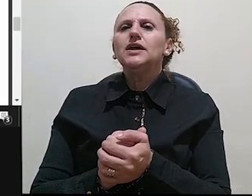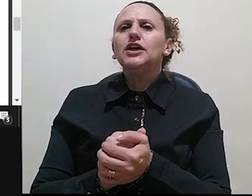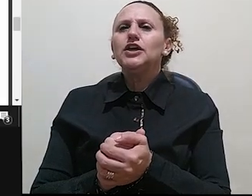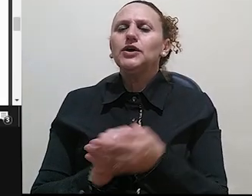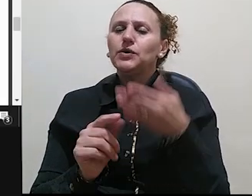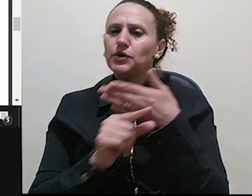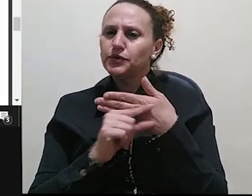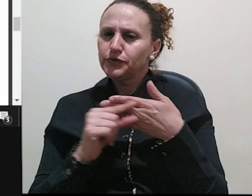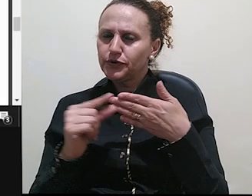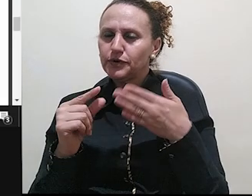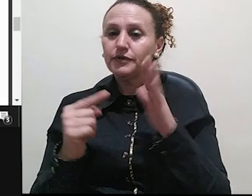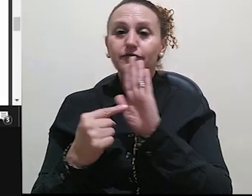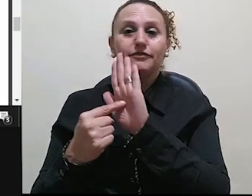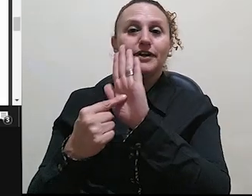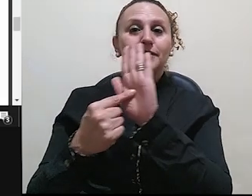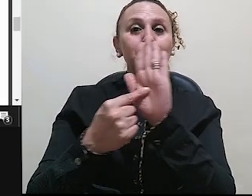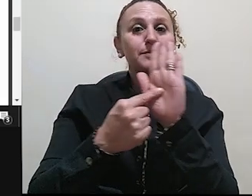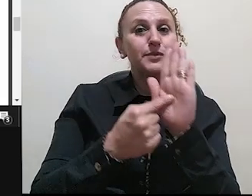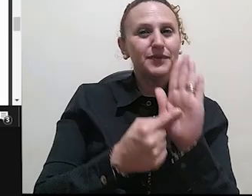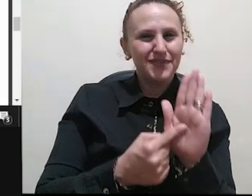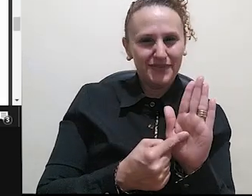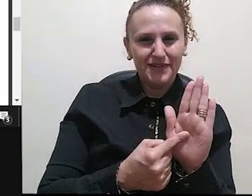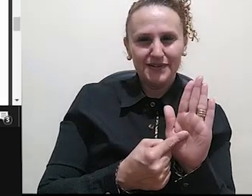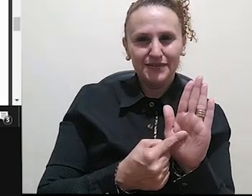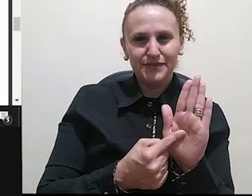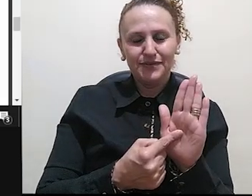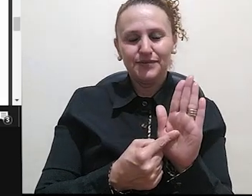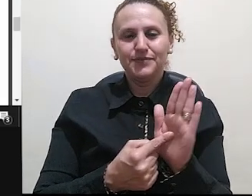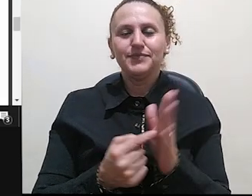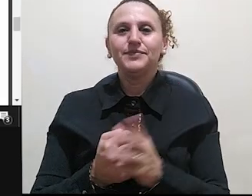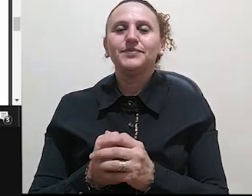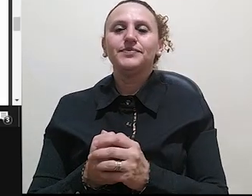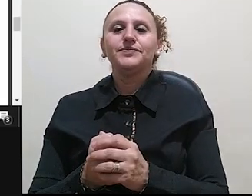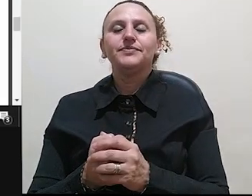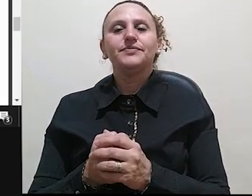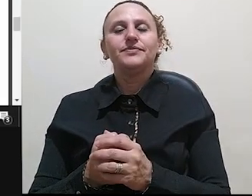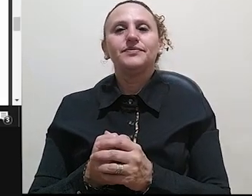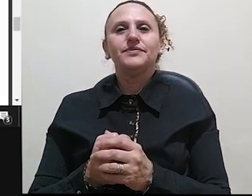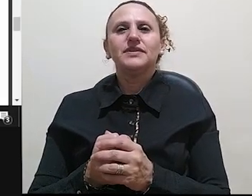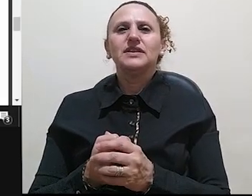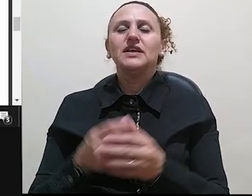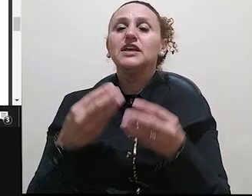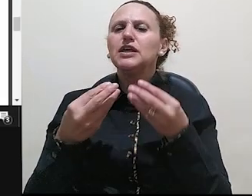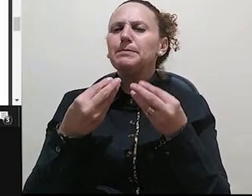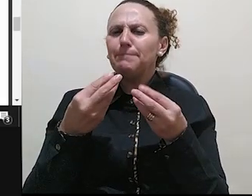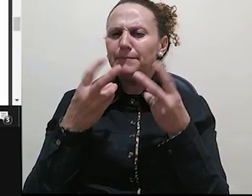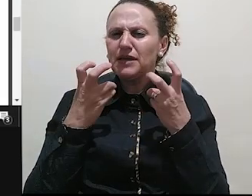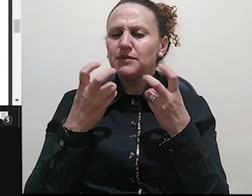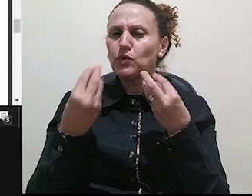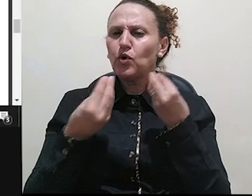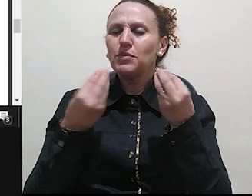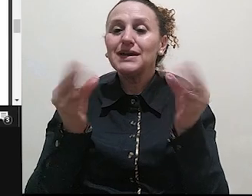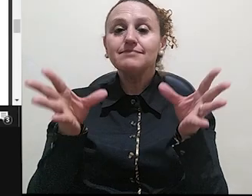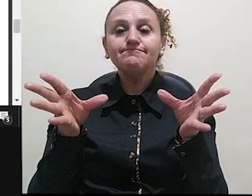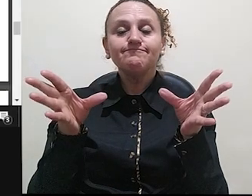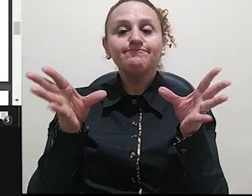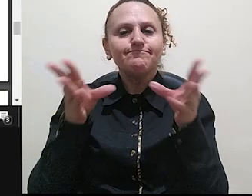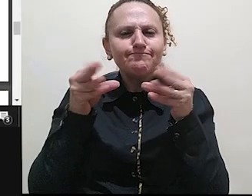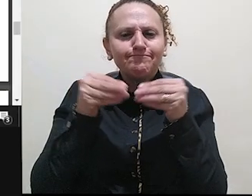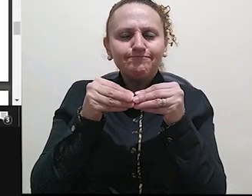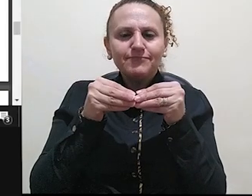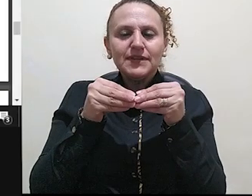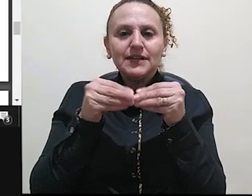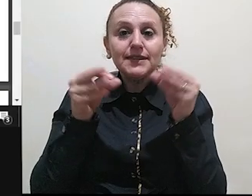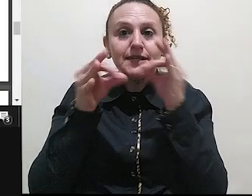autor do texto resenhado, né? Como ele fecha a conclusão do